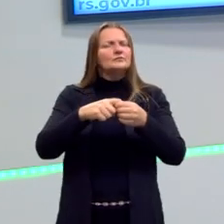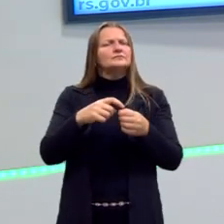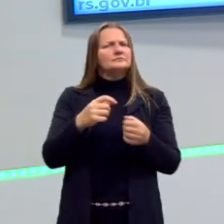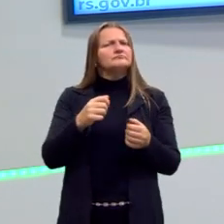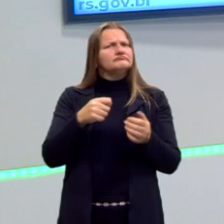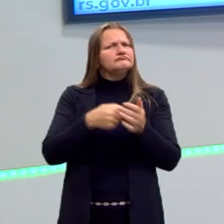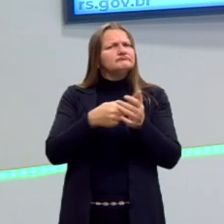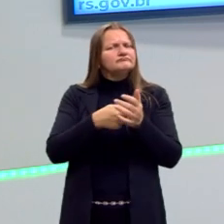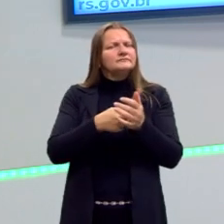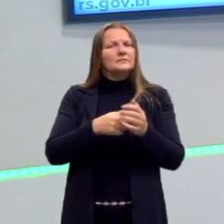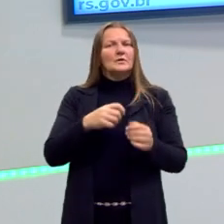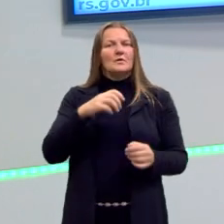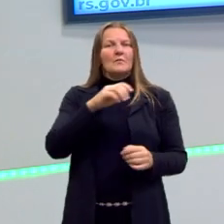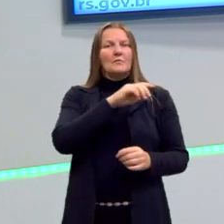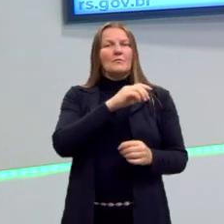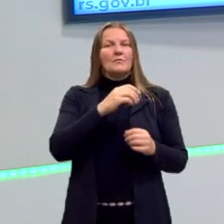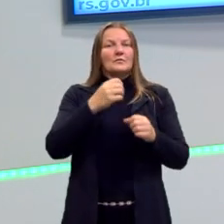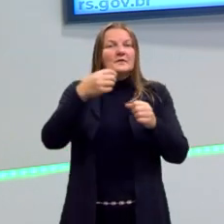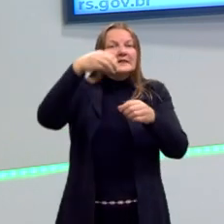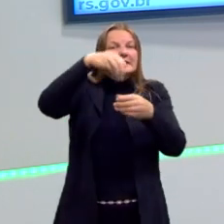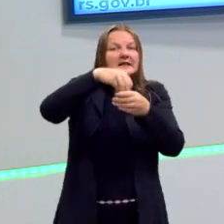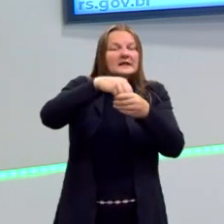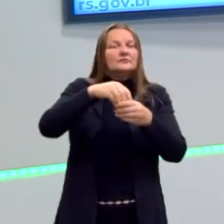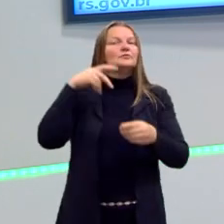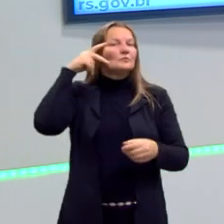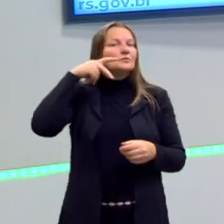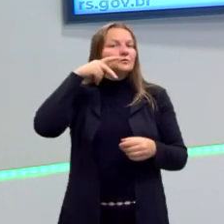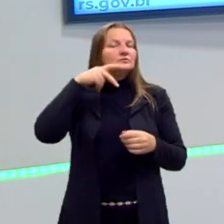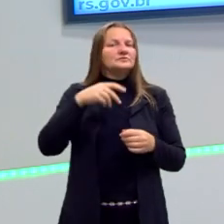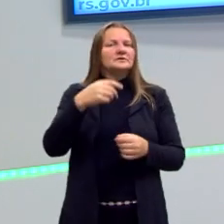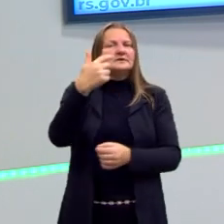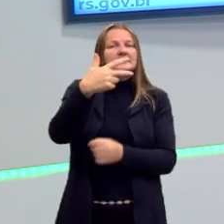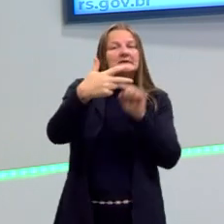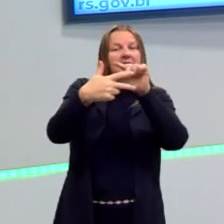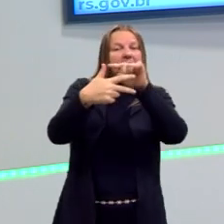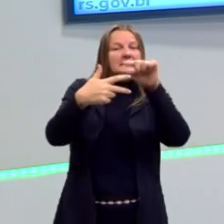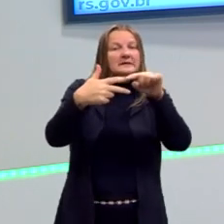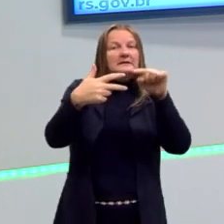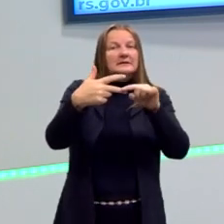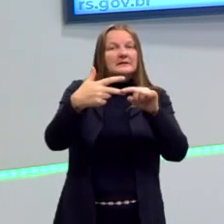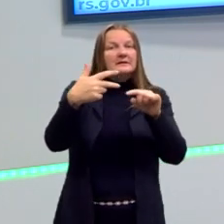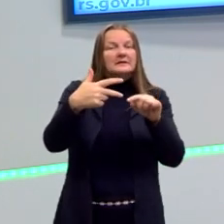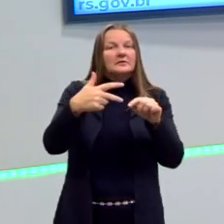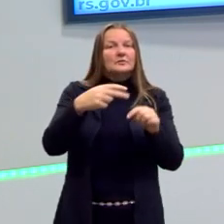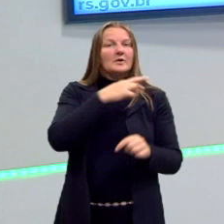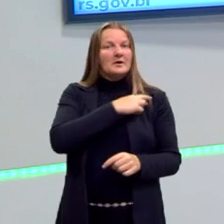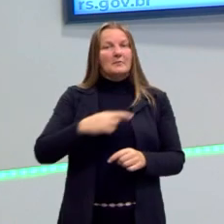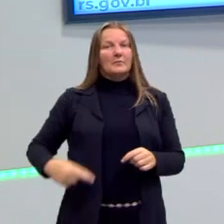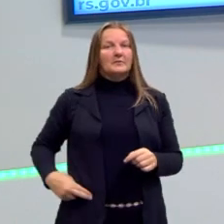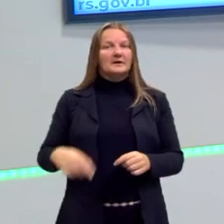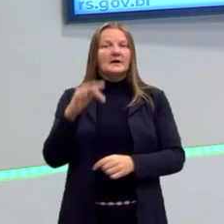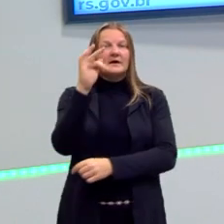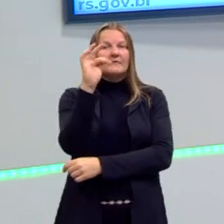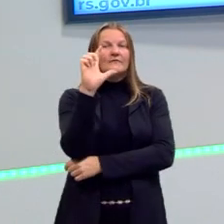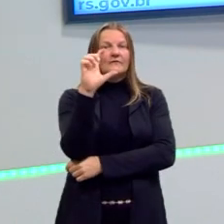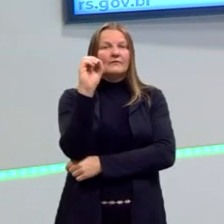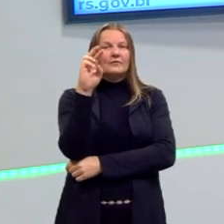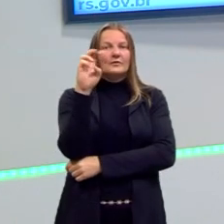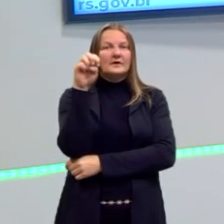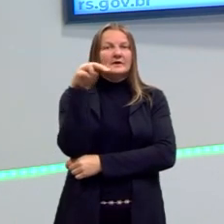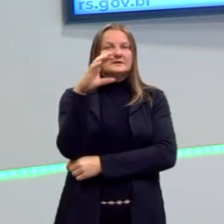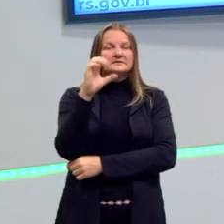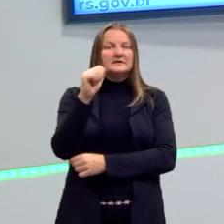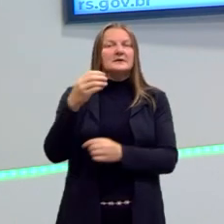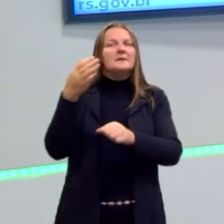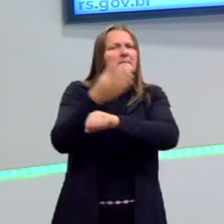importantes na República de Florença. Tipo o terceiro ou quarto cargo mais importante na República de Florença. Com isso, ele